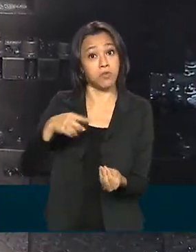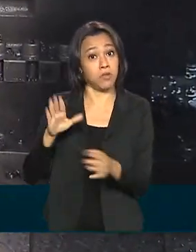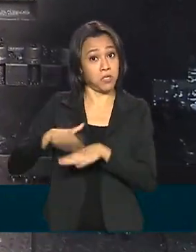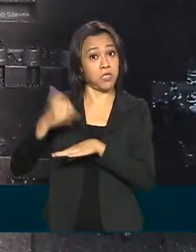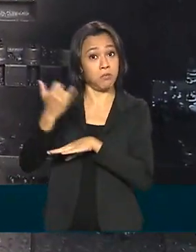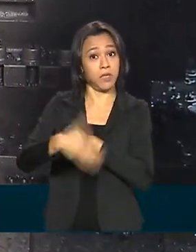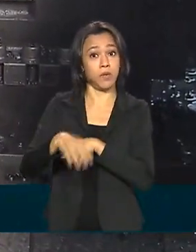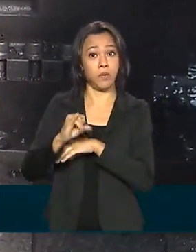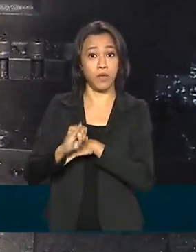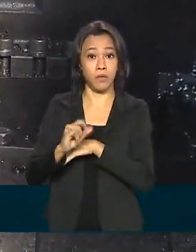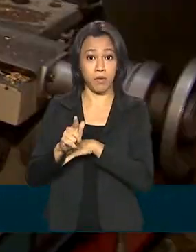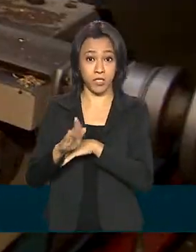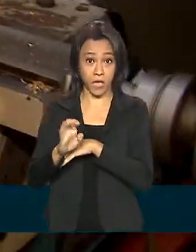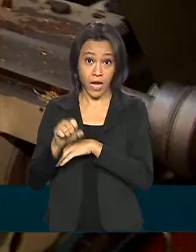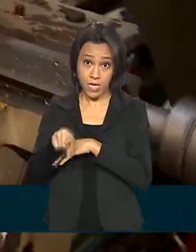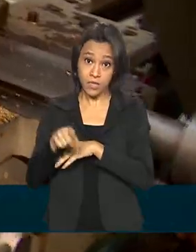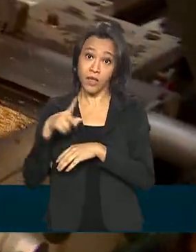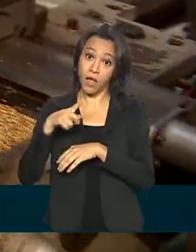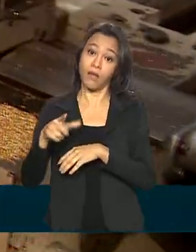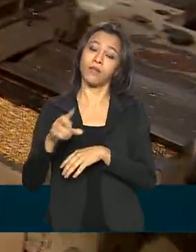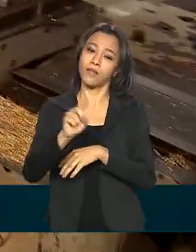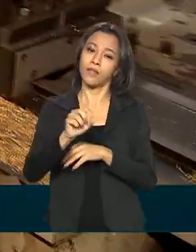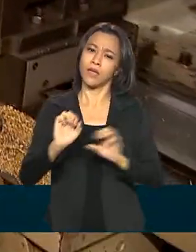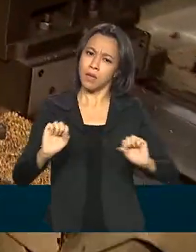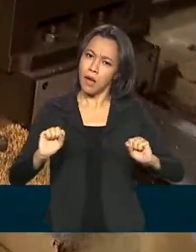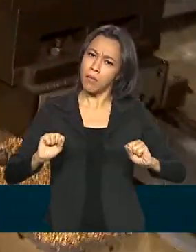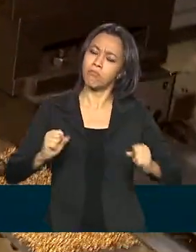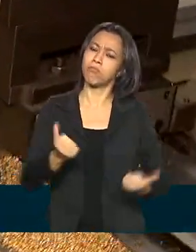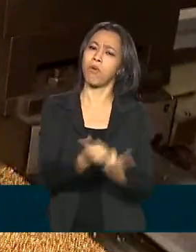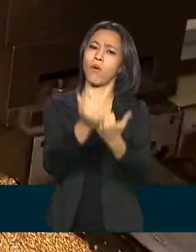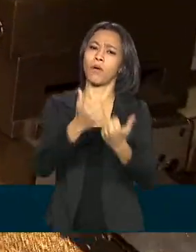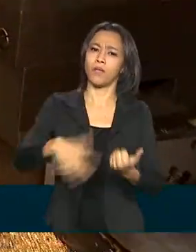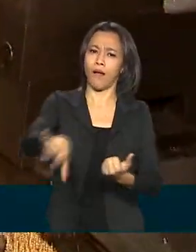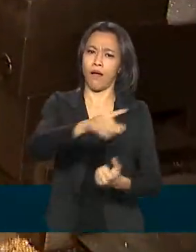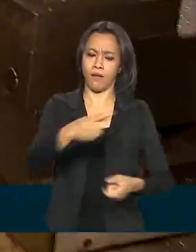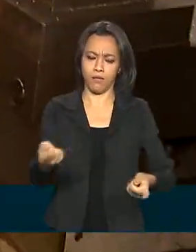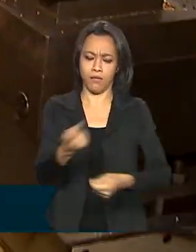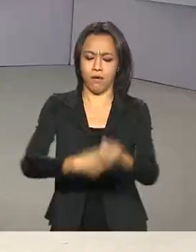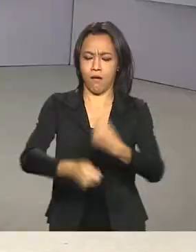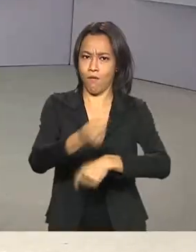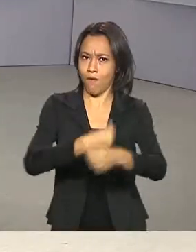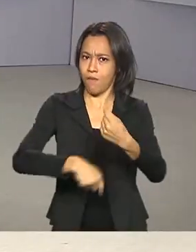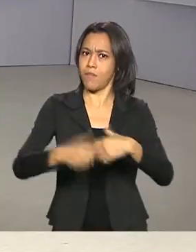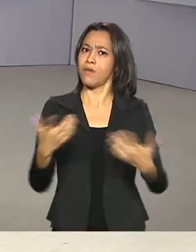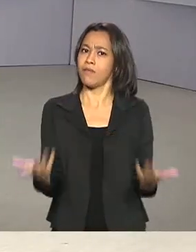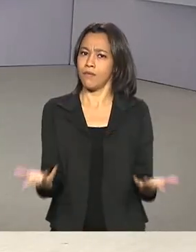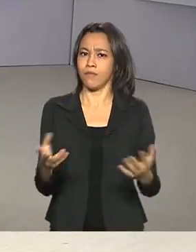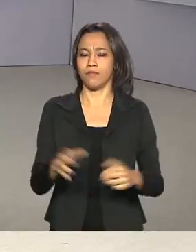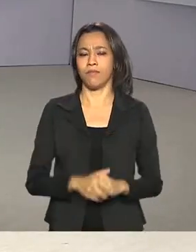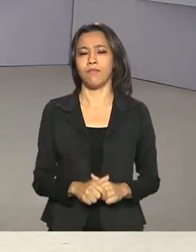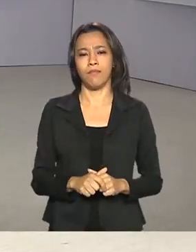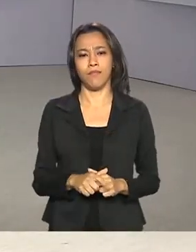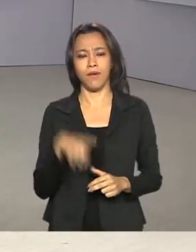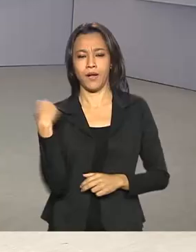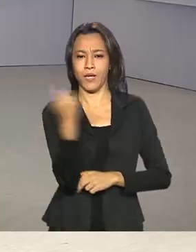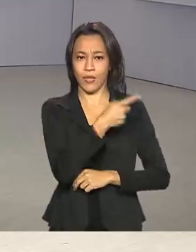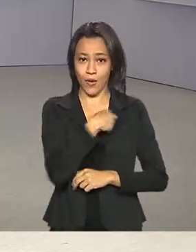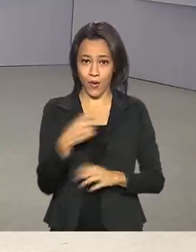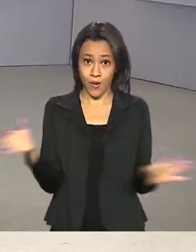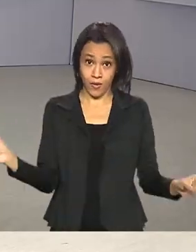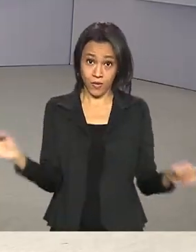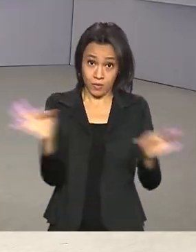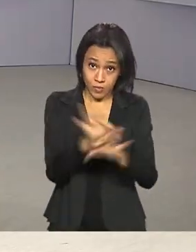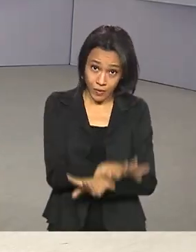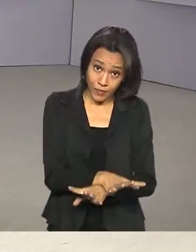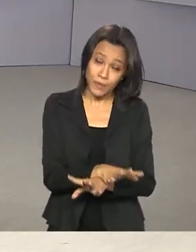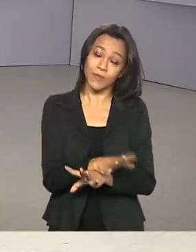impacto econômico da pandemia, que pode ter ficado para trás. E a gente fica por